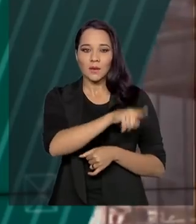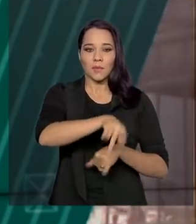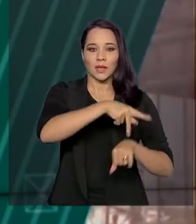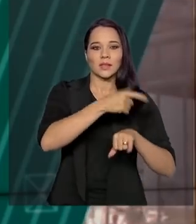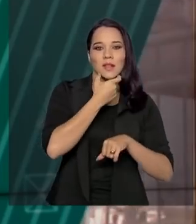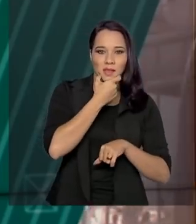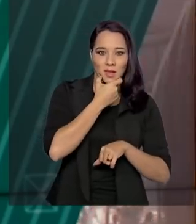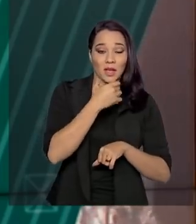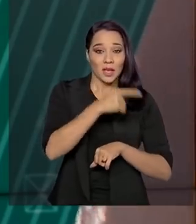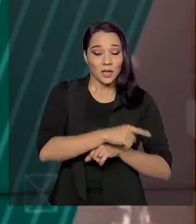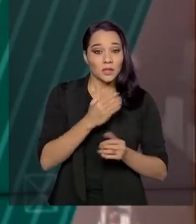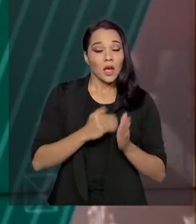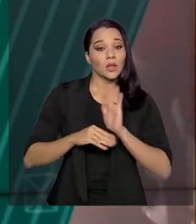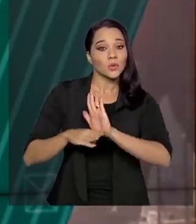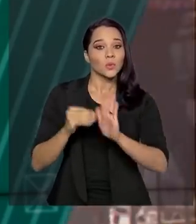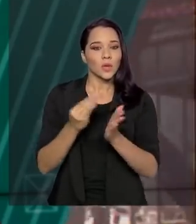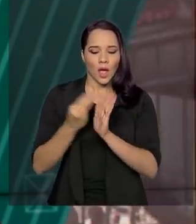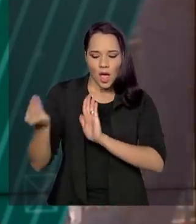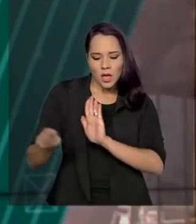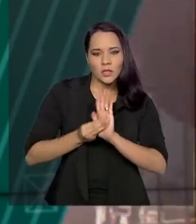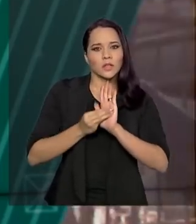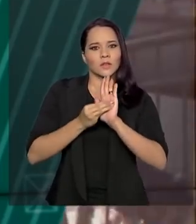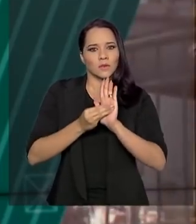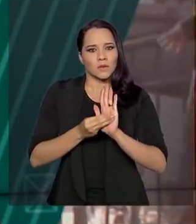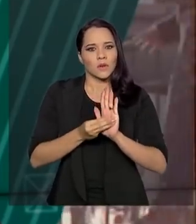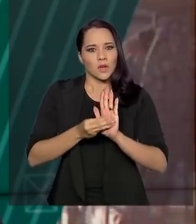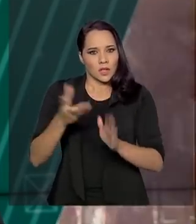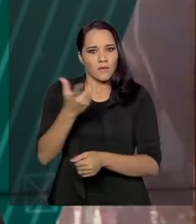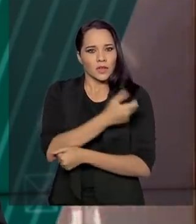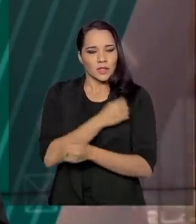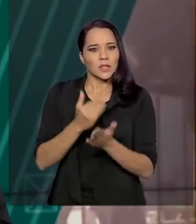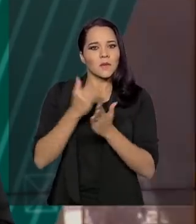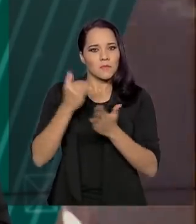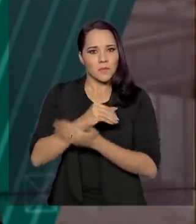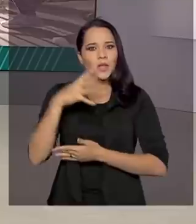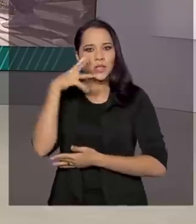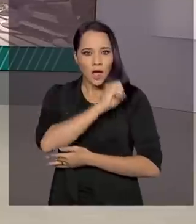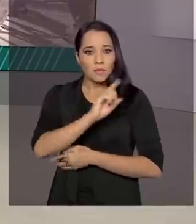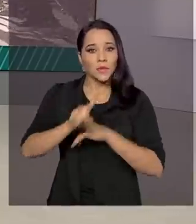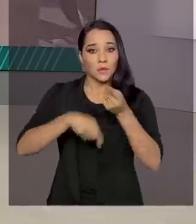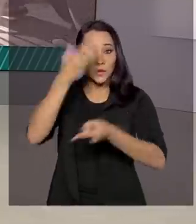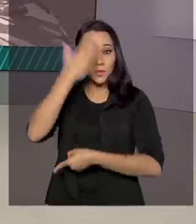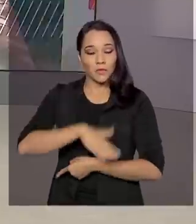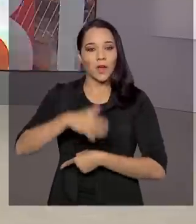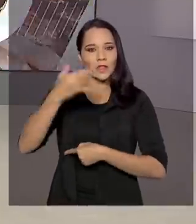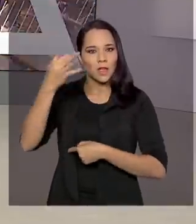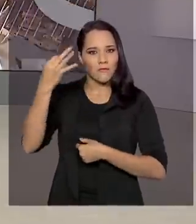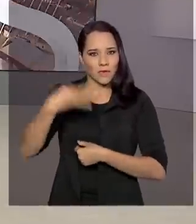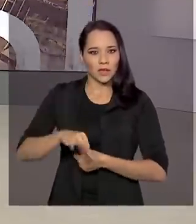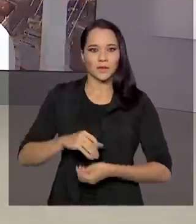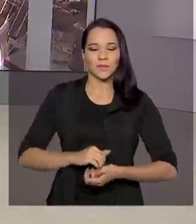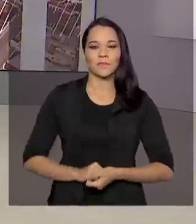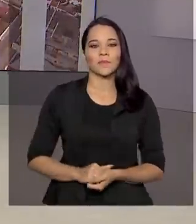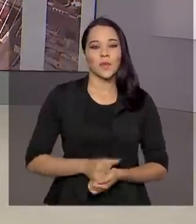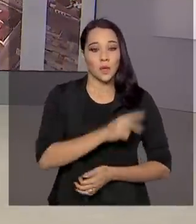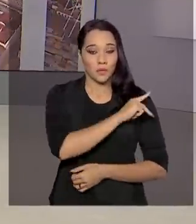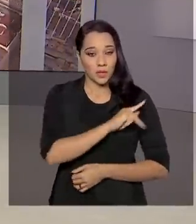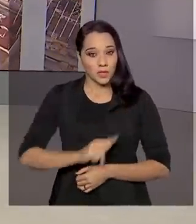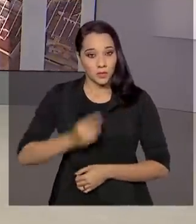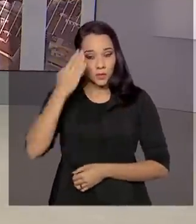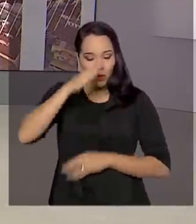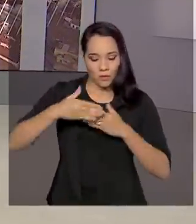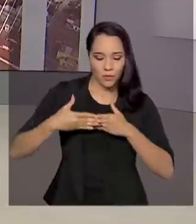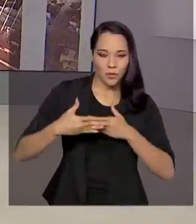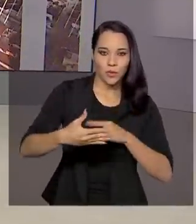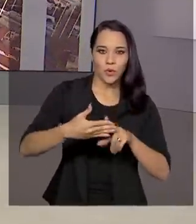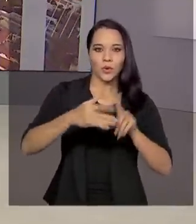ajuda a acelerar o registro da vacina, assim que comprovada a eficácia. O presidente Jair Bolsonaro prorrogou